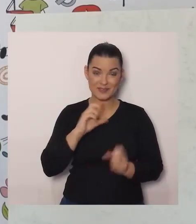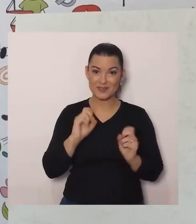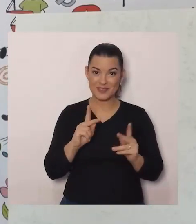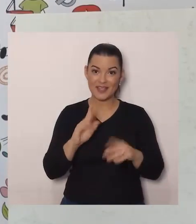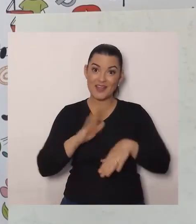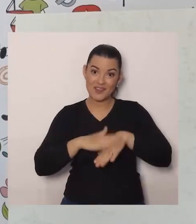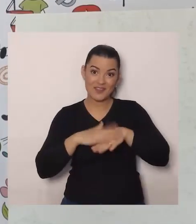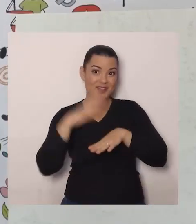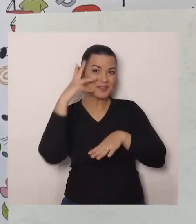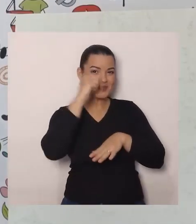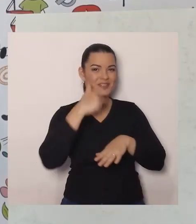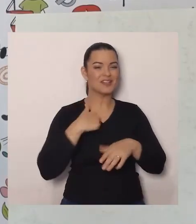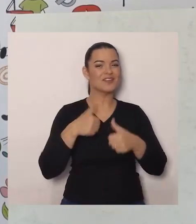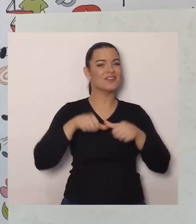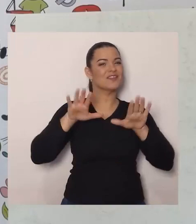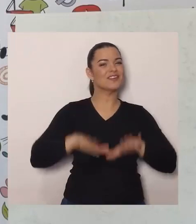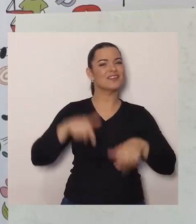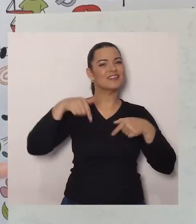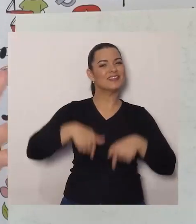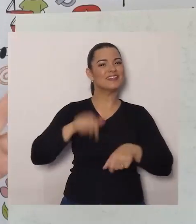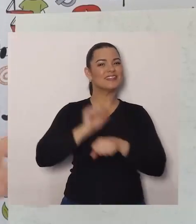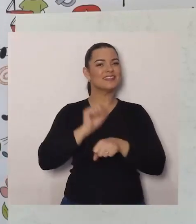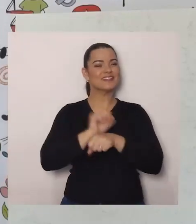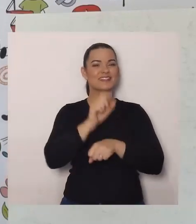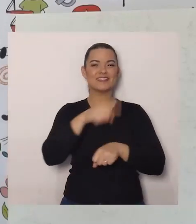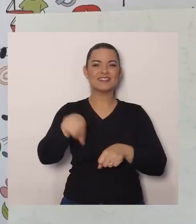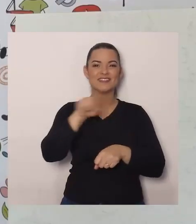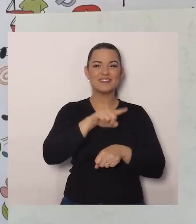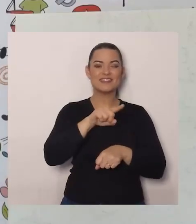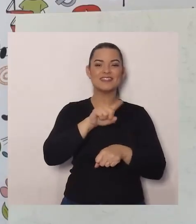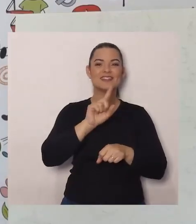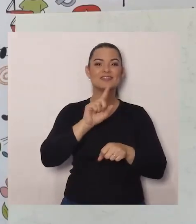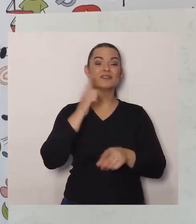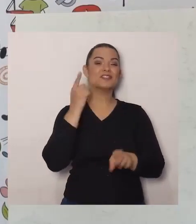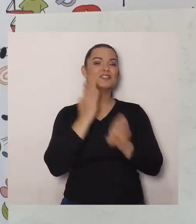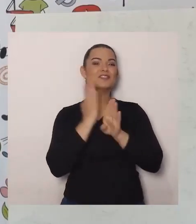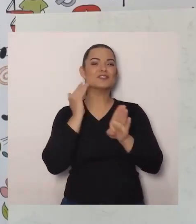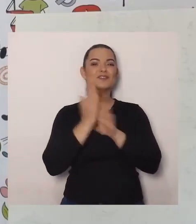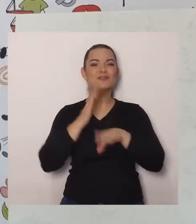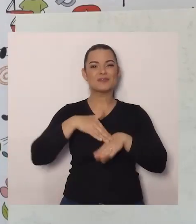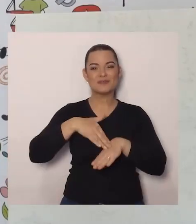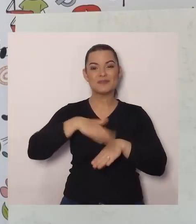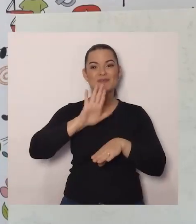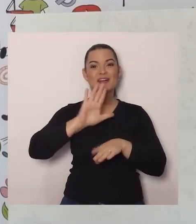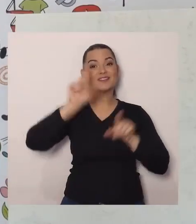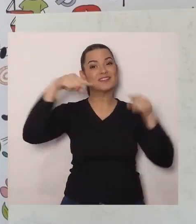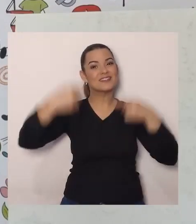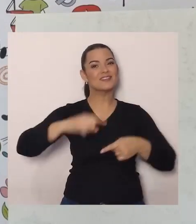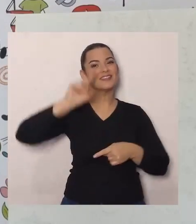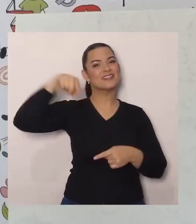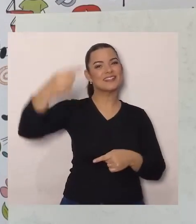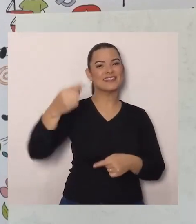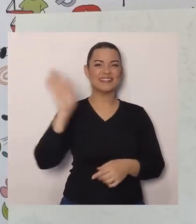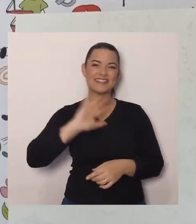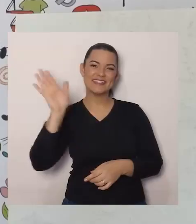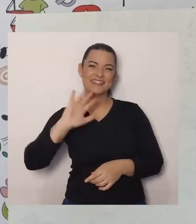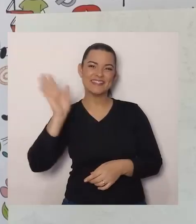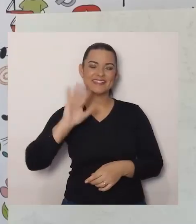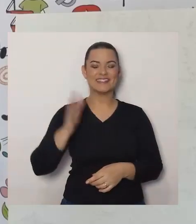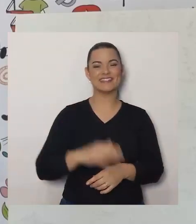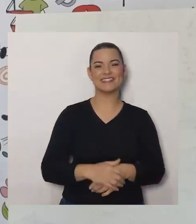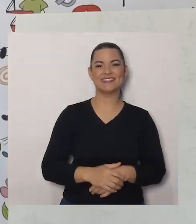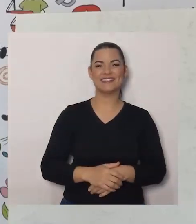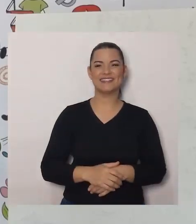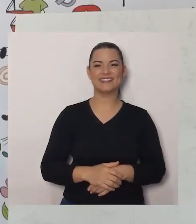Caprichem, Eu fico aqui, A sua espera, Para mais, Descobertas, No nosso próximo, Desafio do dia, Grande